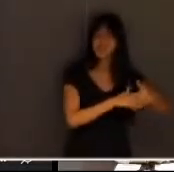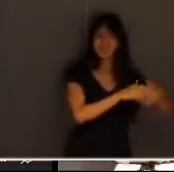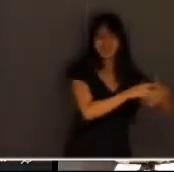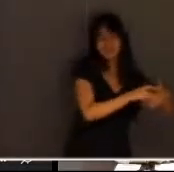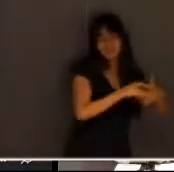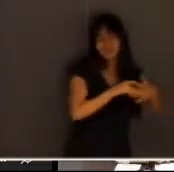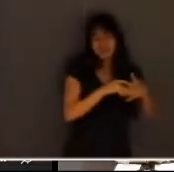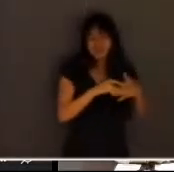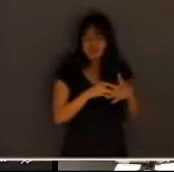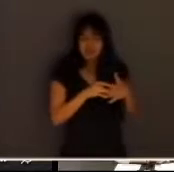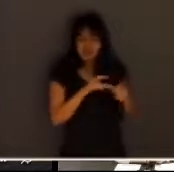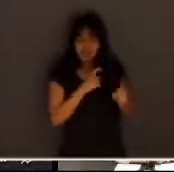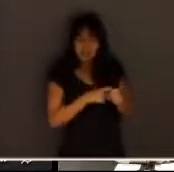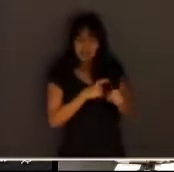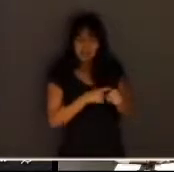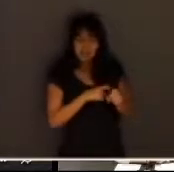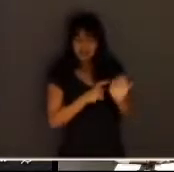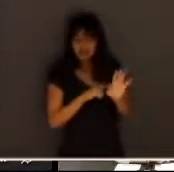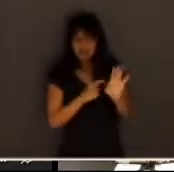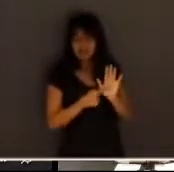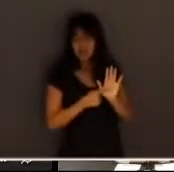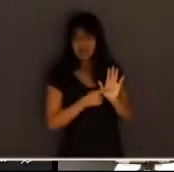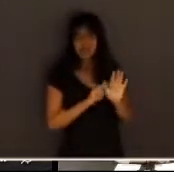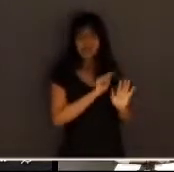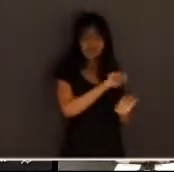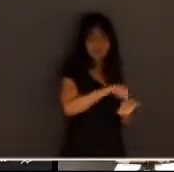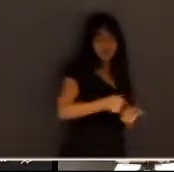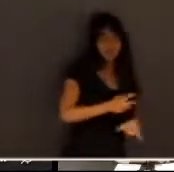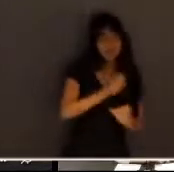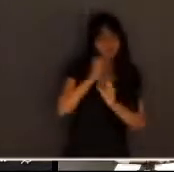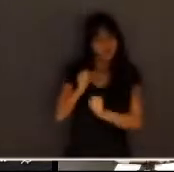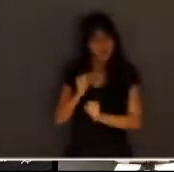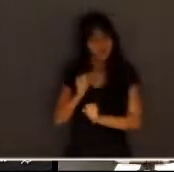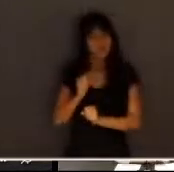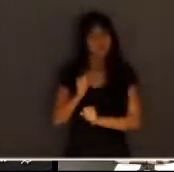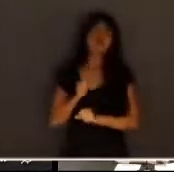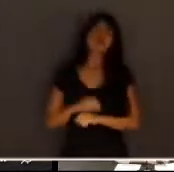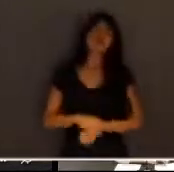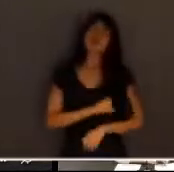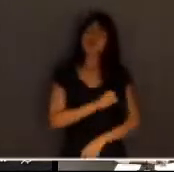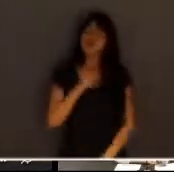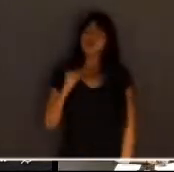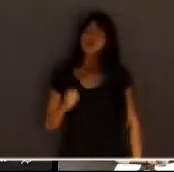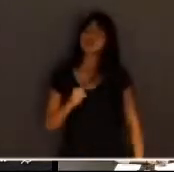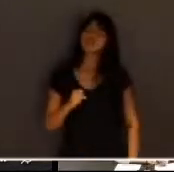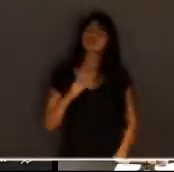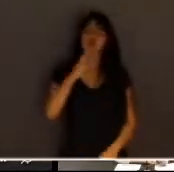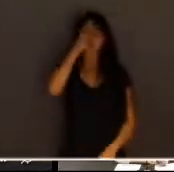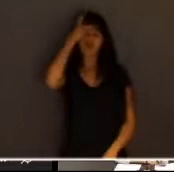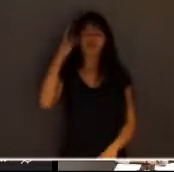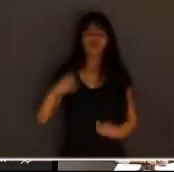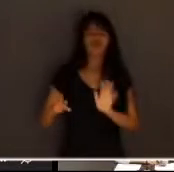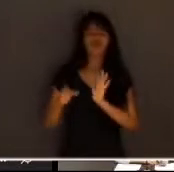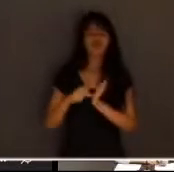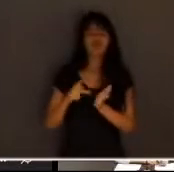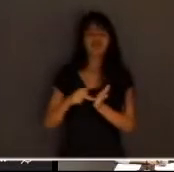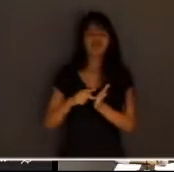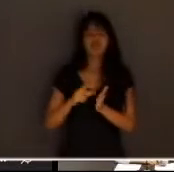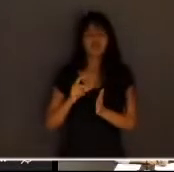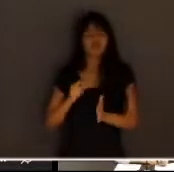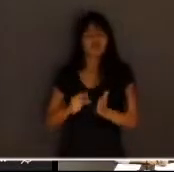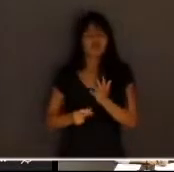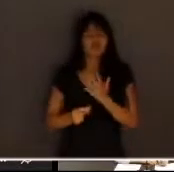pedra da investigação criminal e assumir um protagonismo assumir um protagonismo com uma interlocução permanente